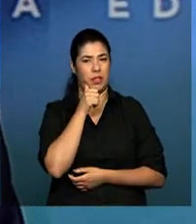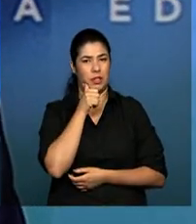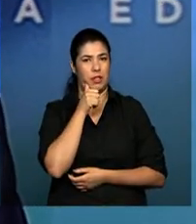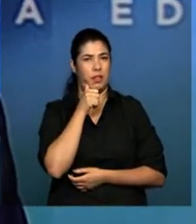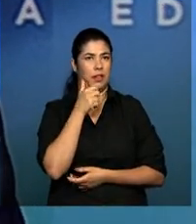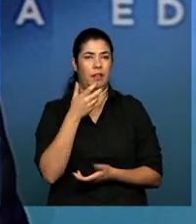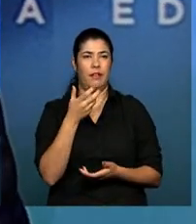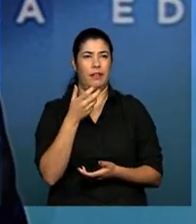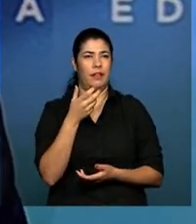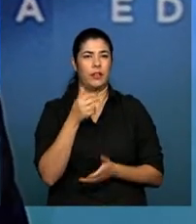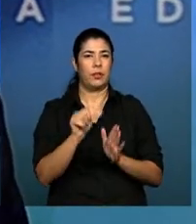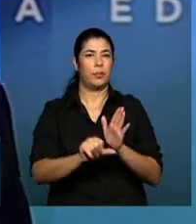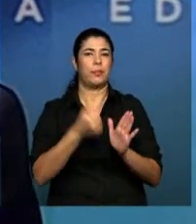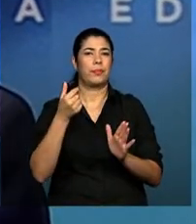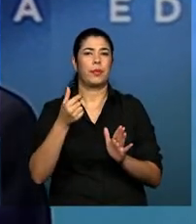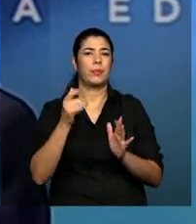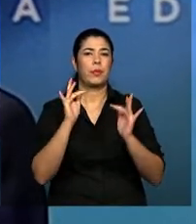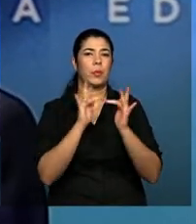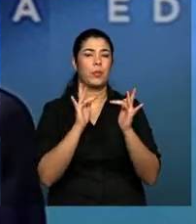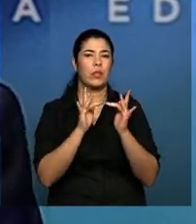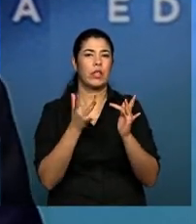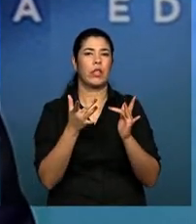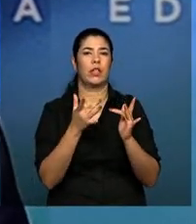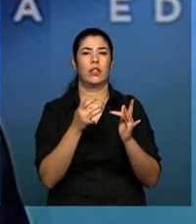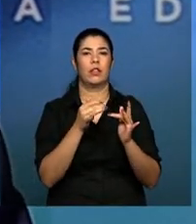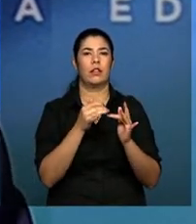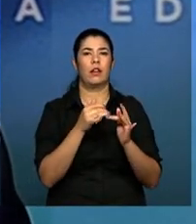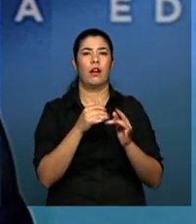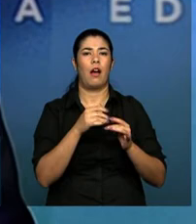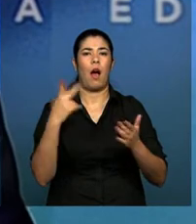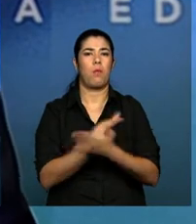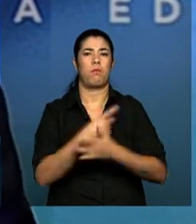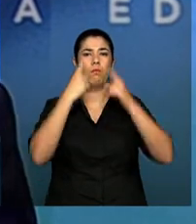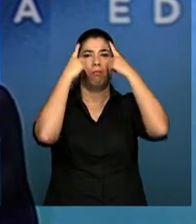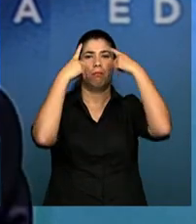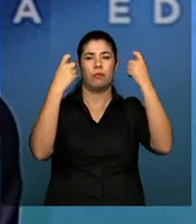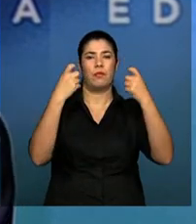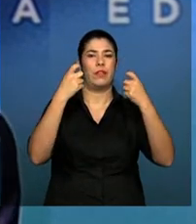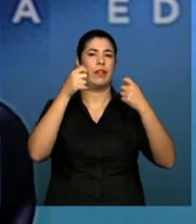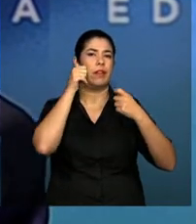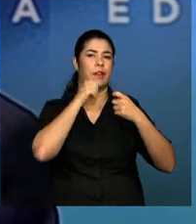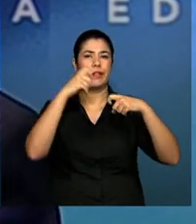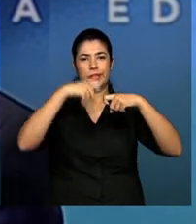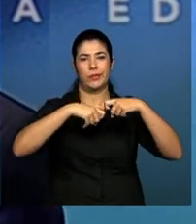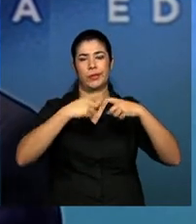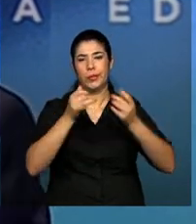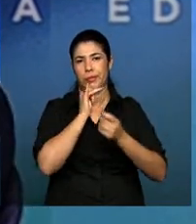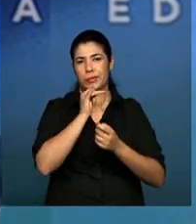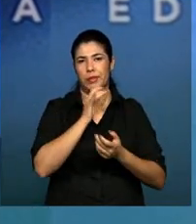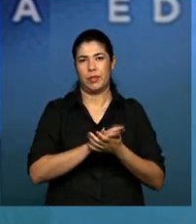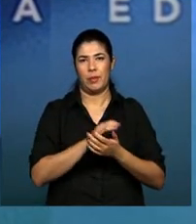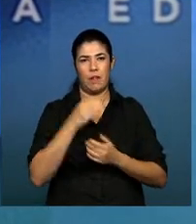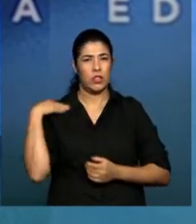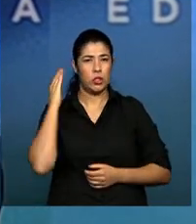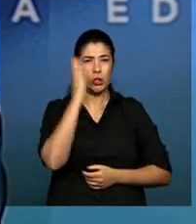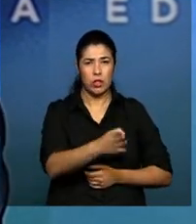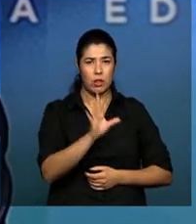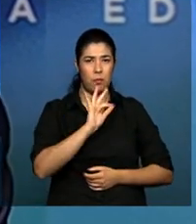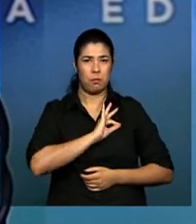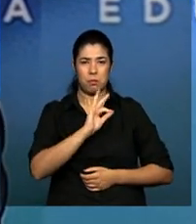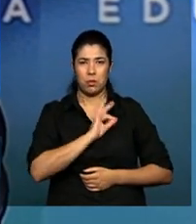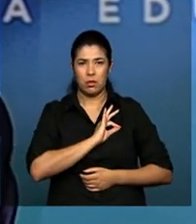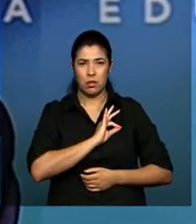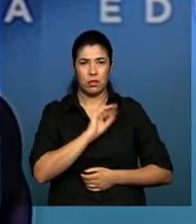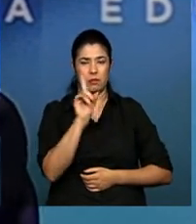num primeiro momento, pelas condições que cercam a agressão, a violência sexual, elas procuram autoridade policial e fazem o